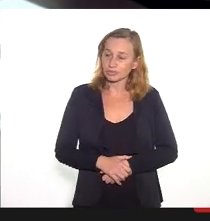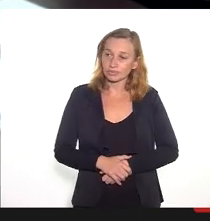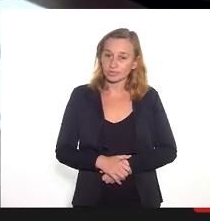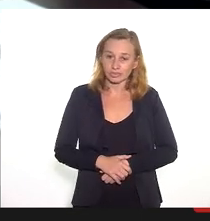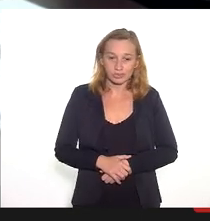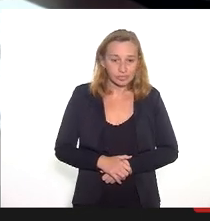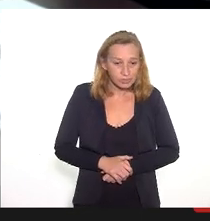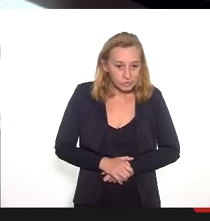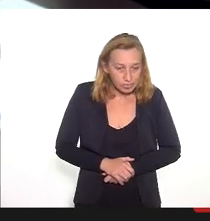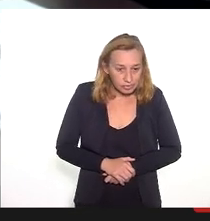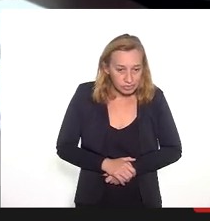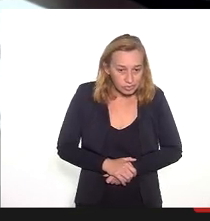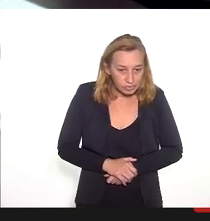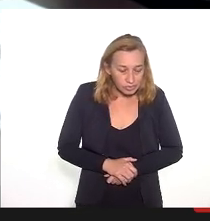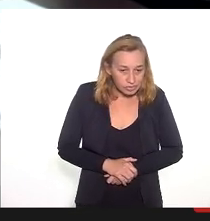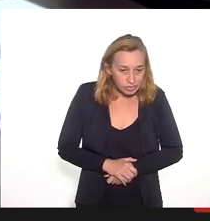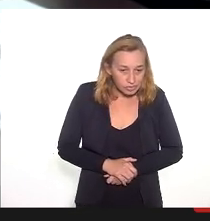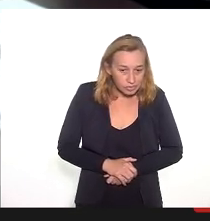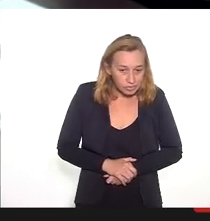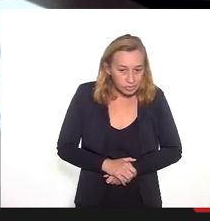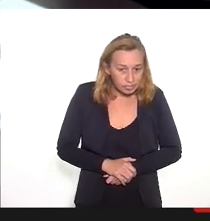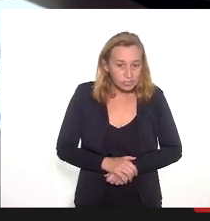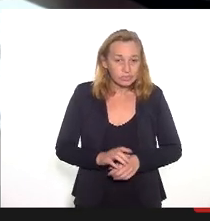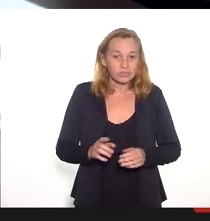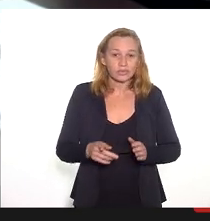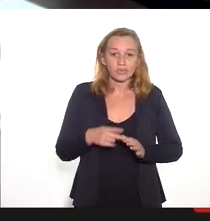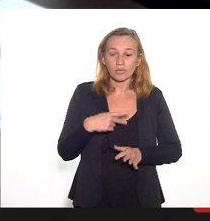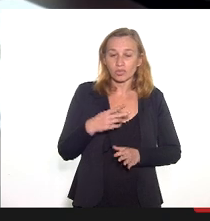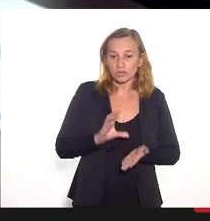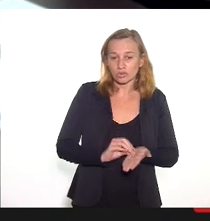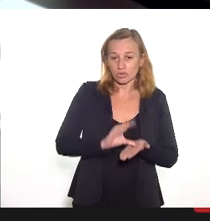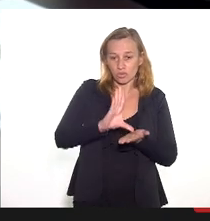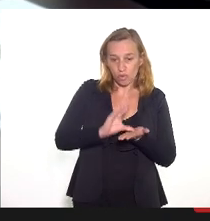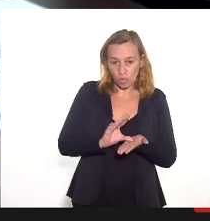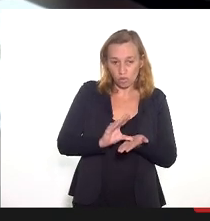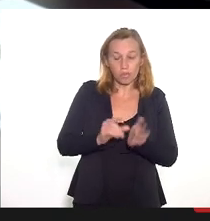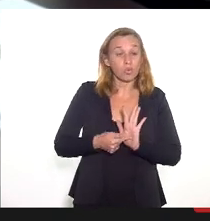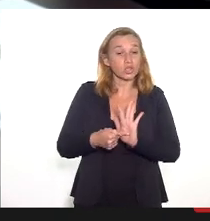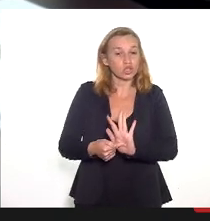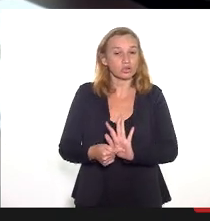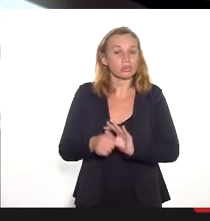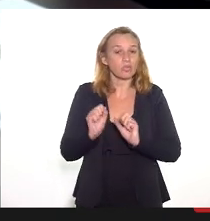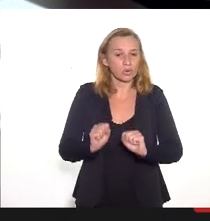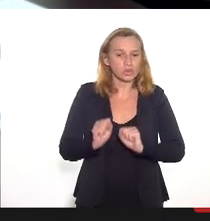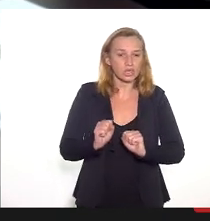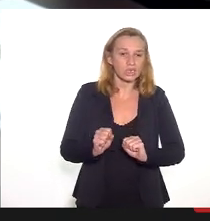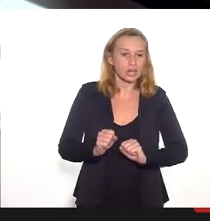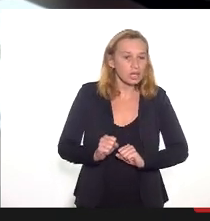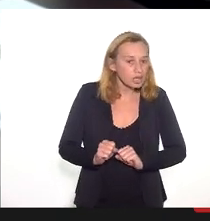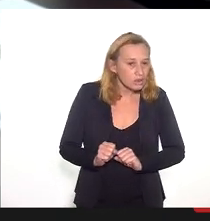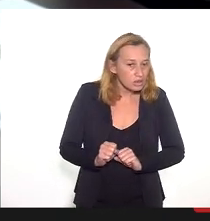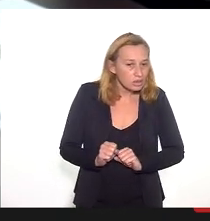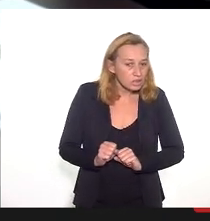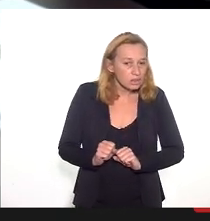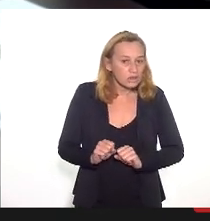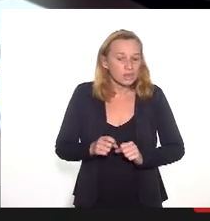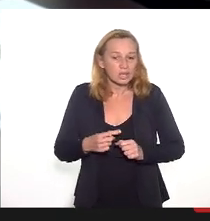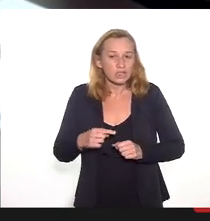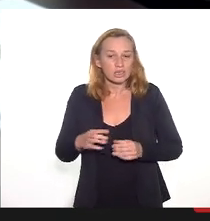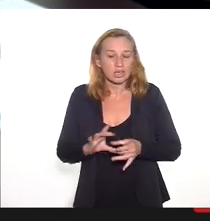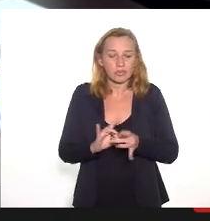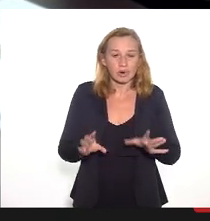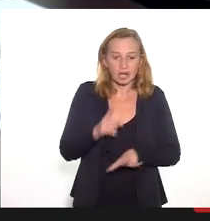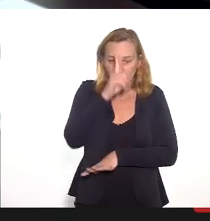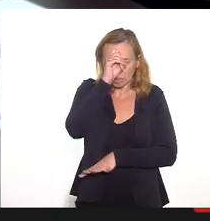mão desses expedientes. Nós estamos quantificando esse volume para poder abrir a internação. Então, a